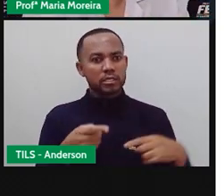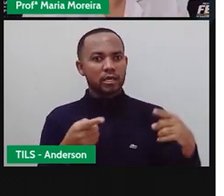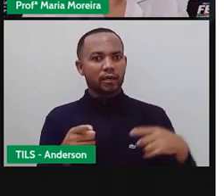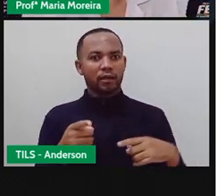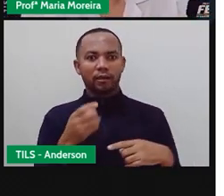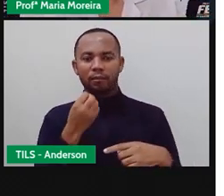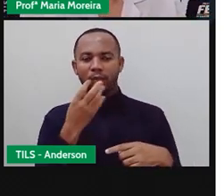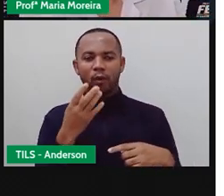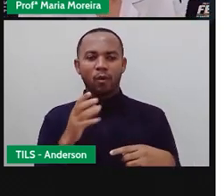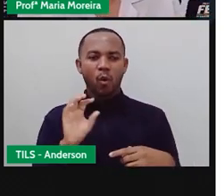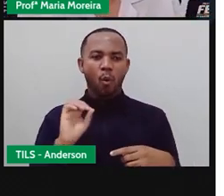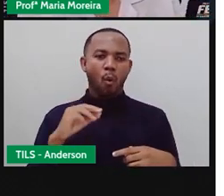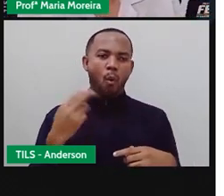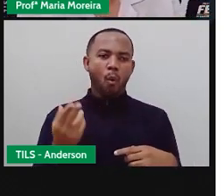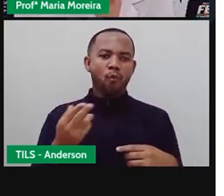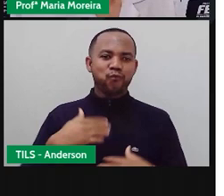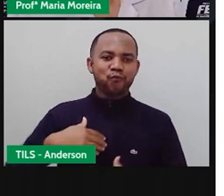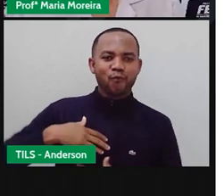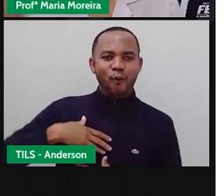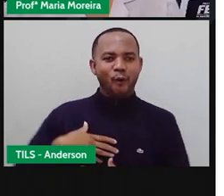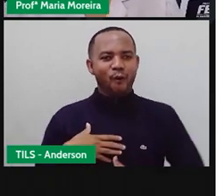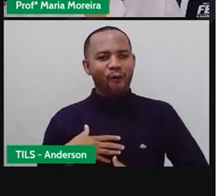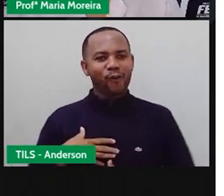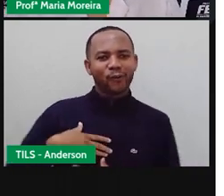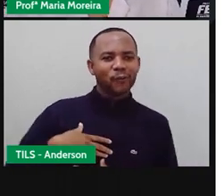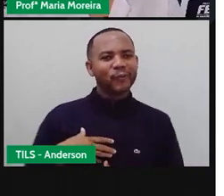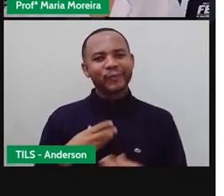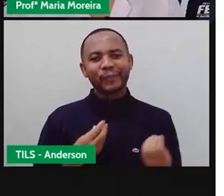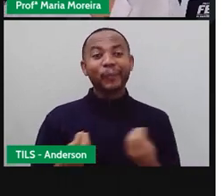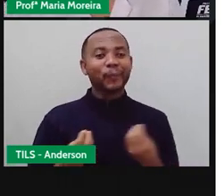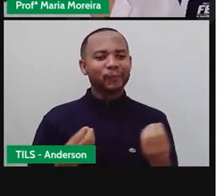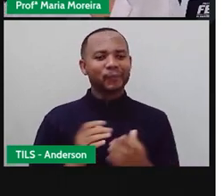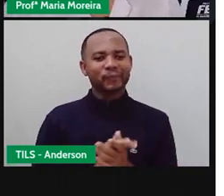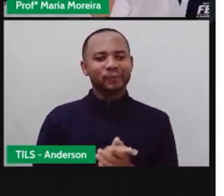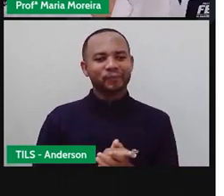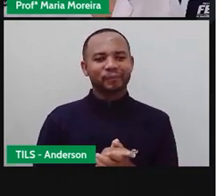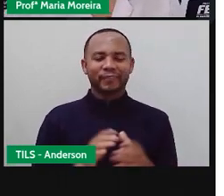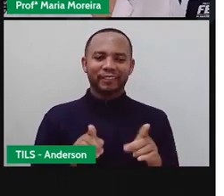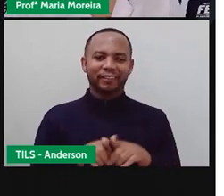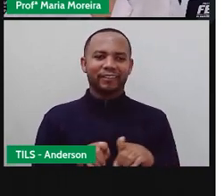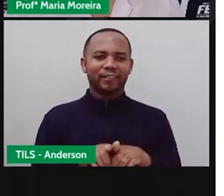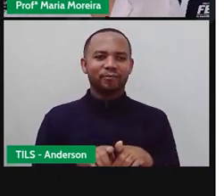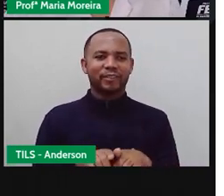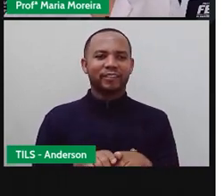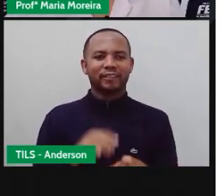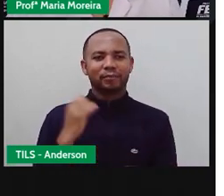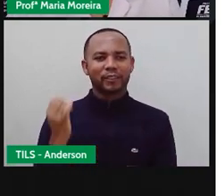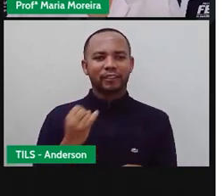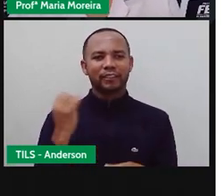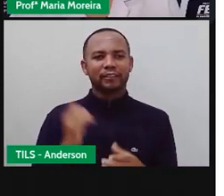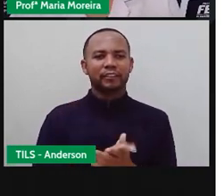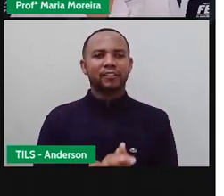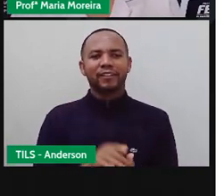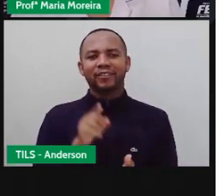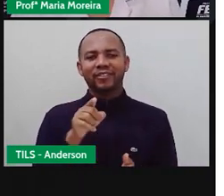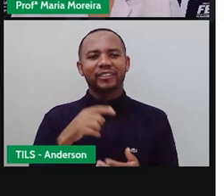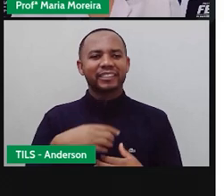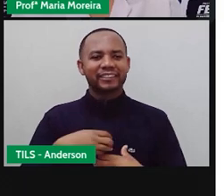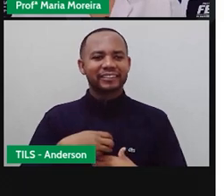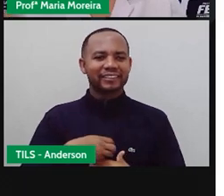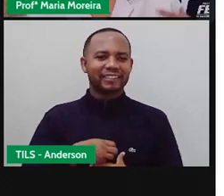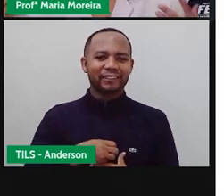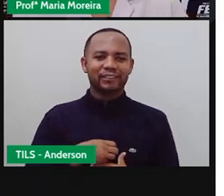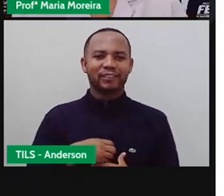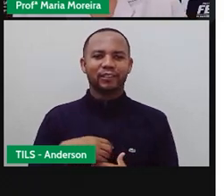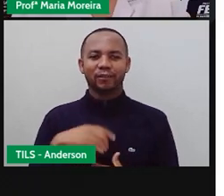quando toca forró, o que é que eu sinto? E quando toca aquela música, né, instrumental natalina, o que é que eu sinto naquele momento?